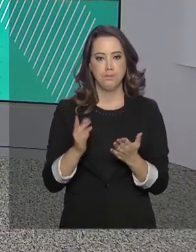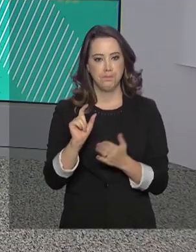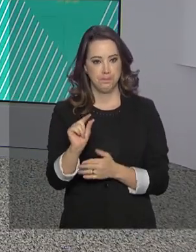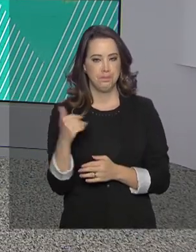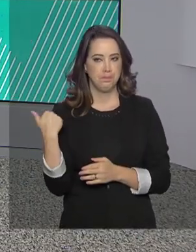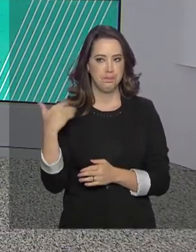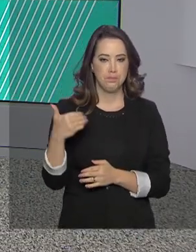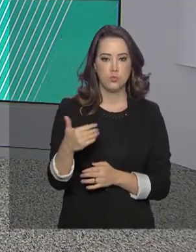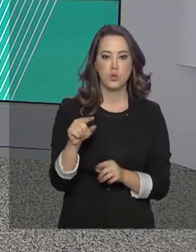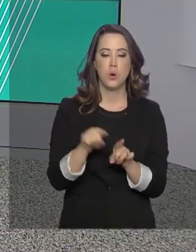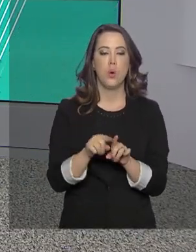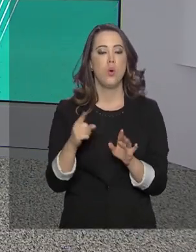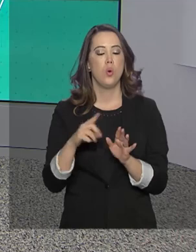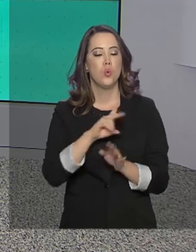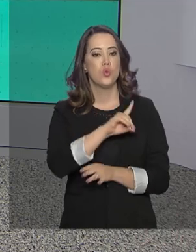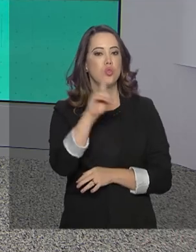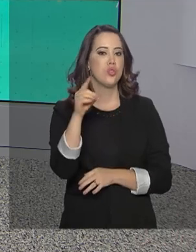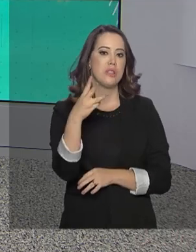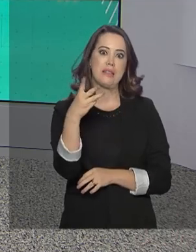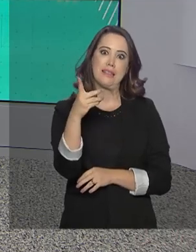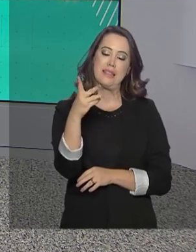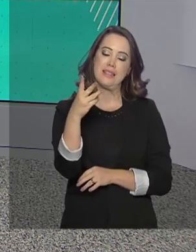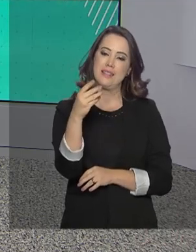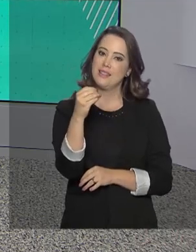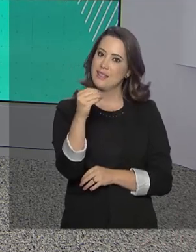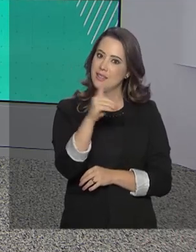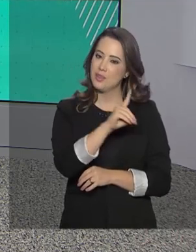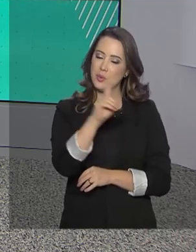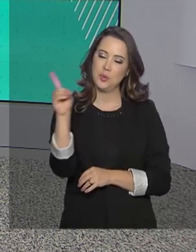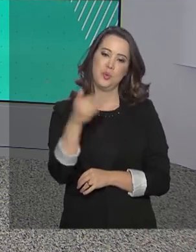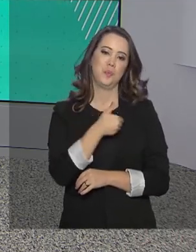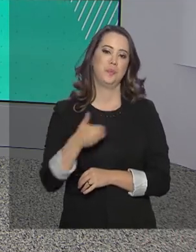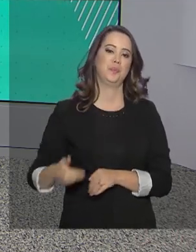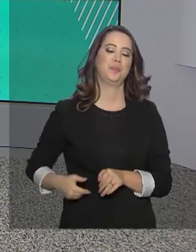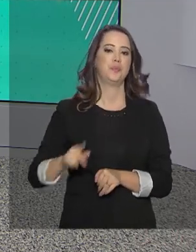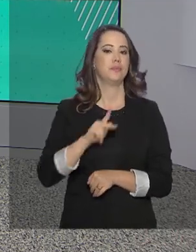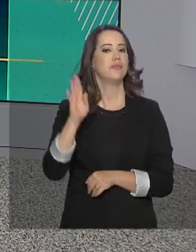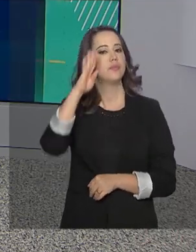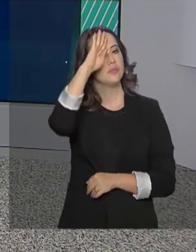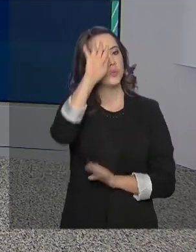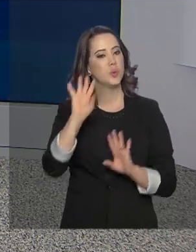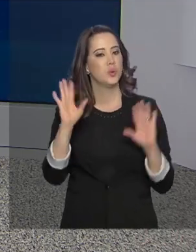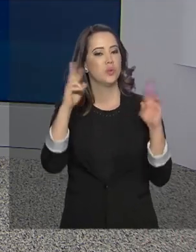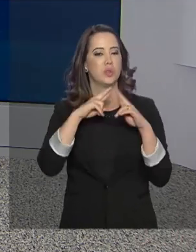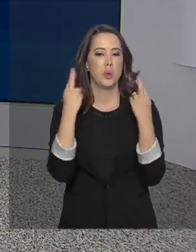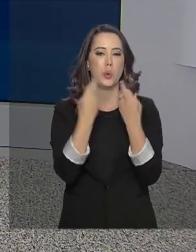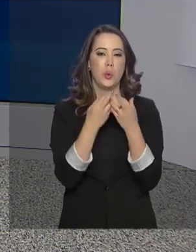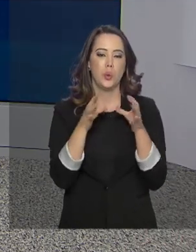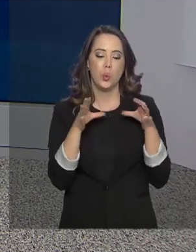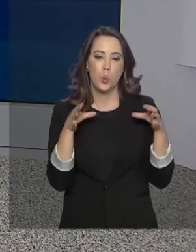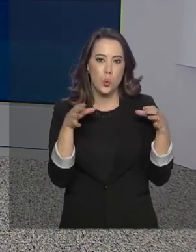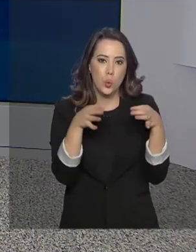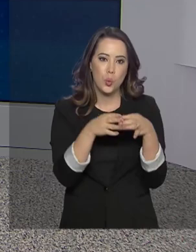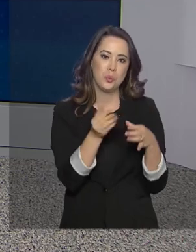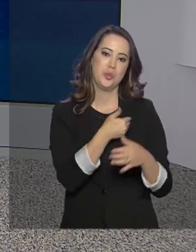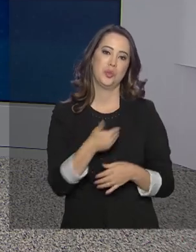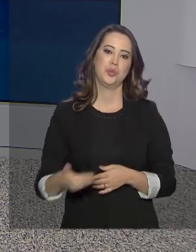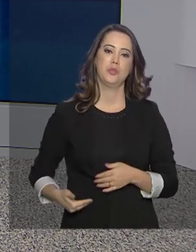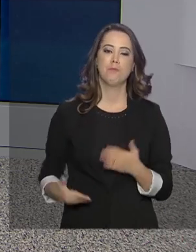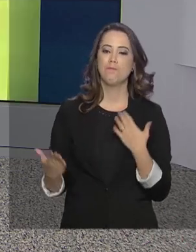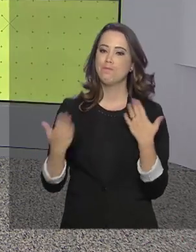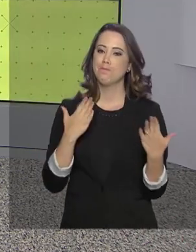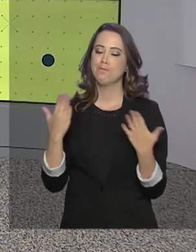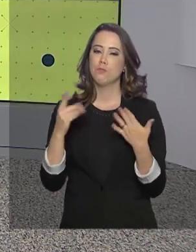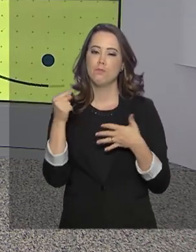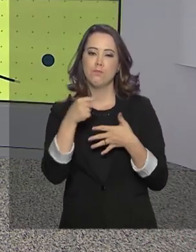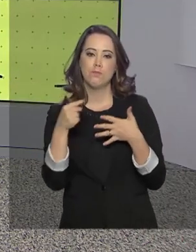300 dias do governo do presidente Jair Bolsonaro. No evento que reuniu toda a equipe de governo, o presidente fez um balanço das principais